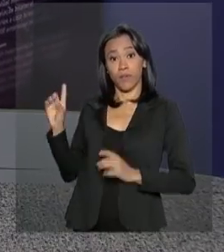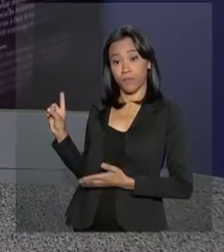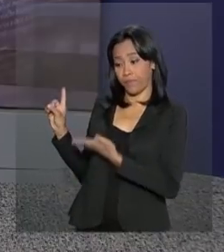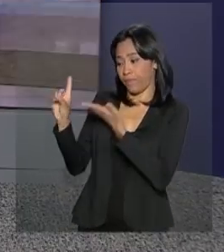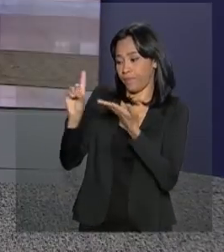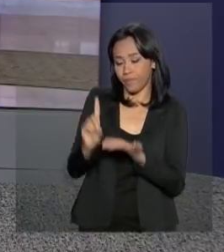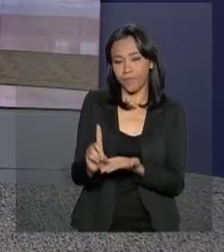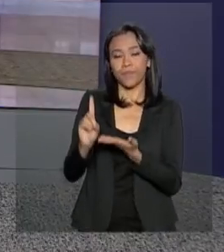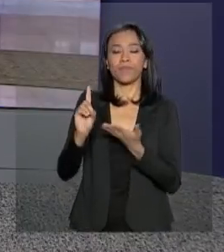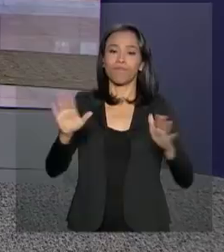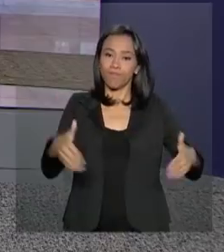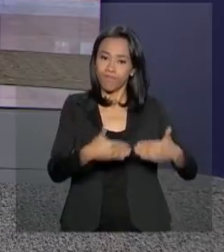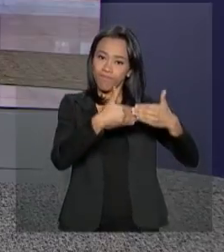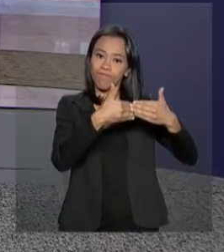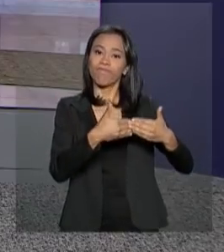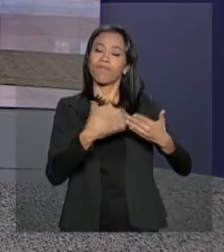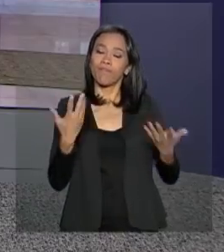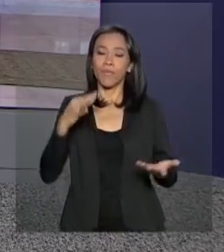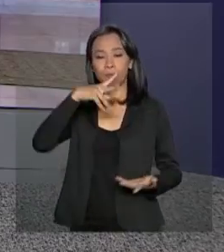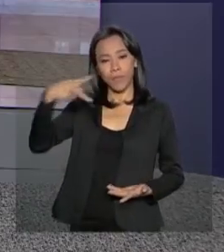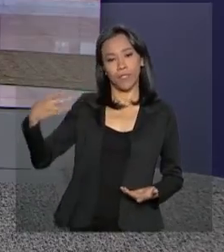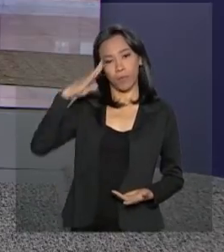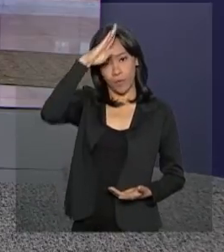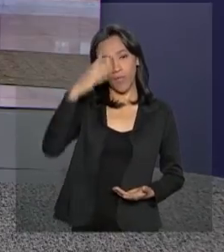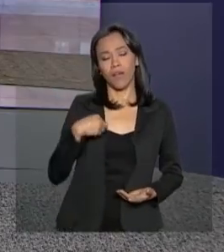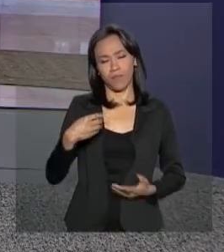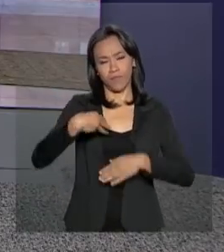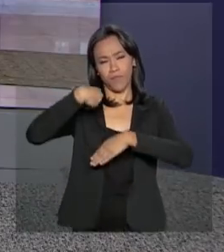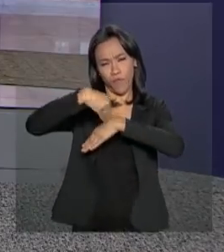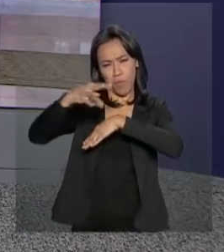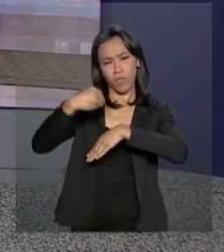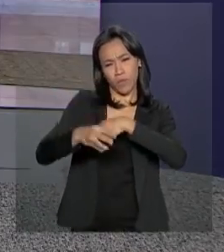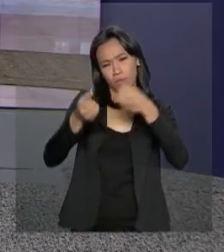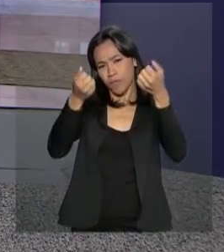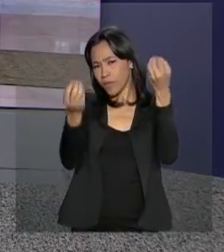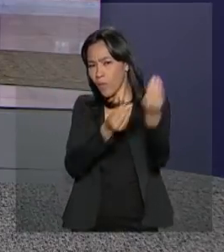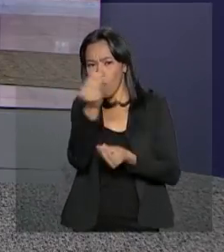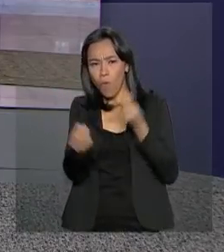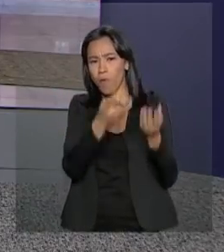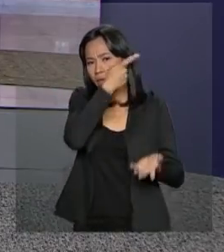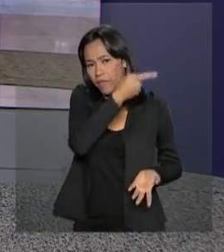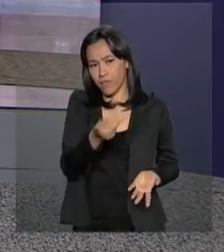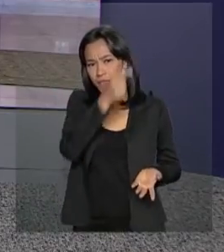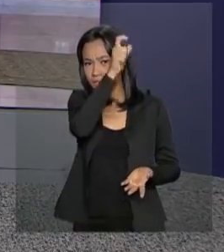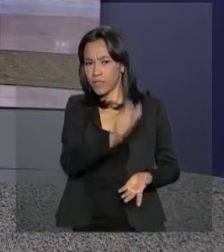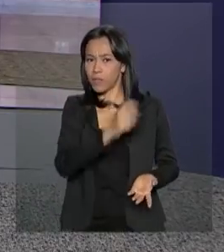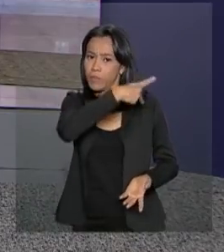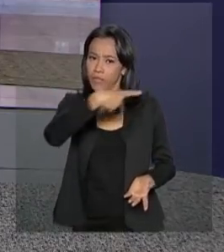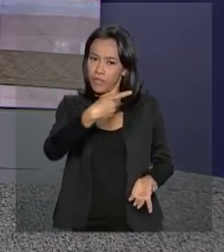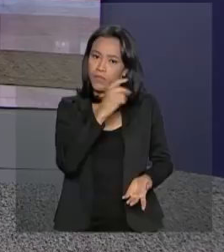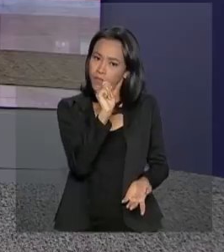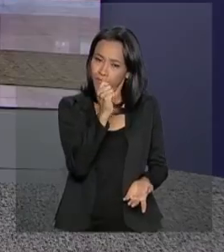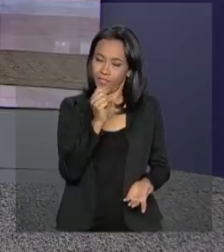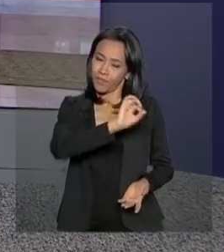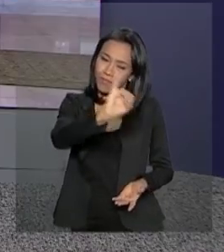repórter Luciana Colares de Holanda acompanhou e traz as informações sobre essa visita do presidente argentino. Luciana.